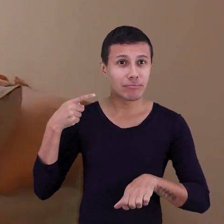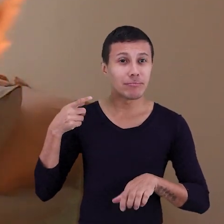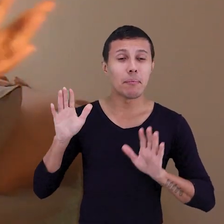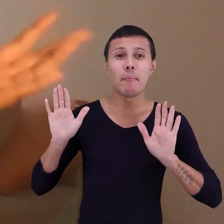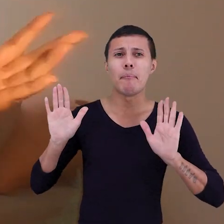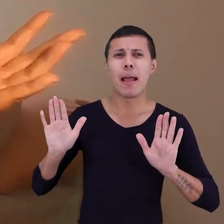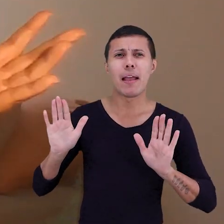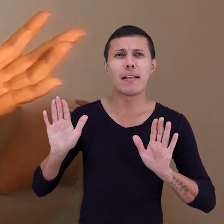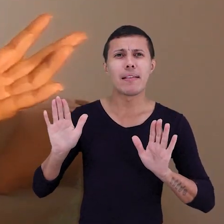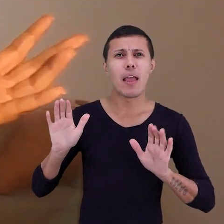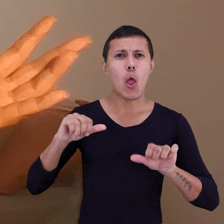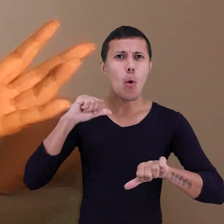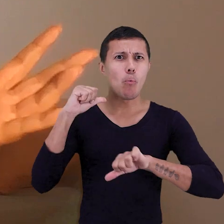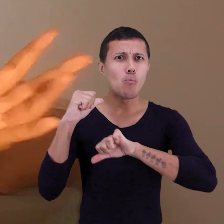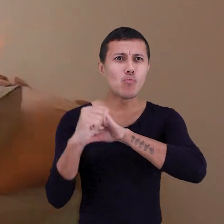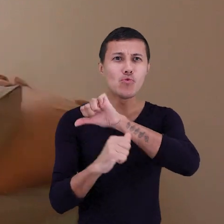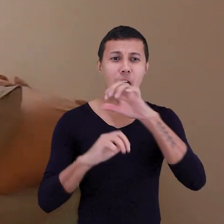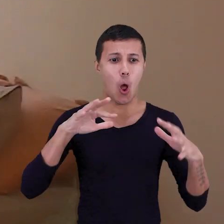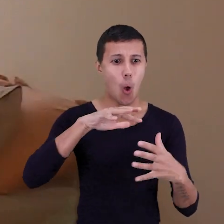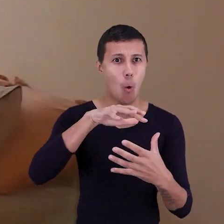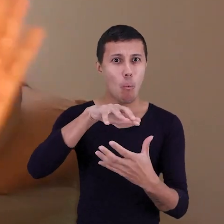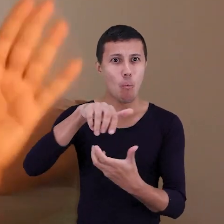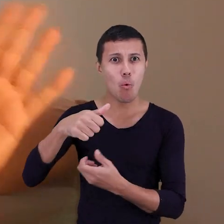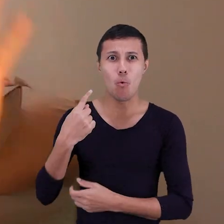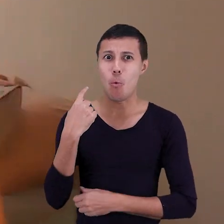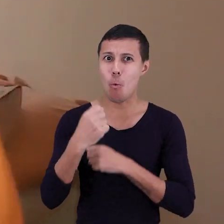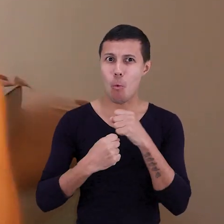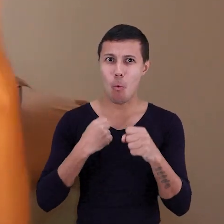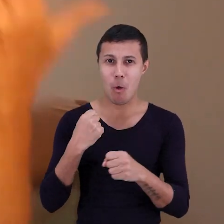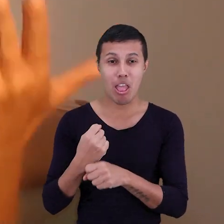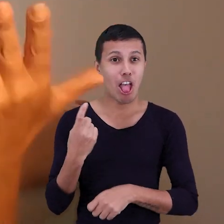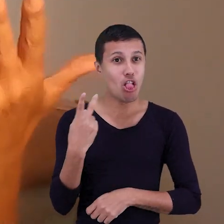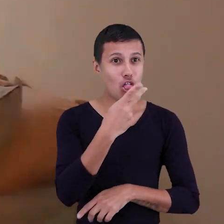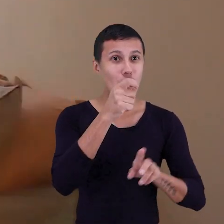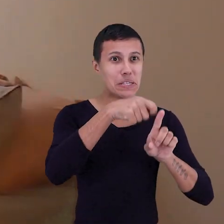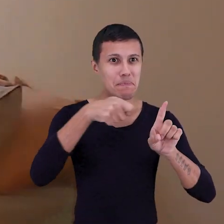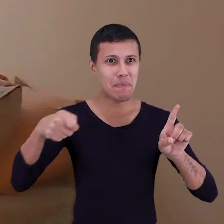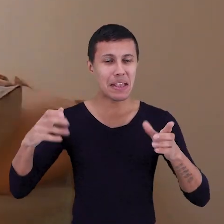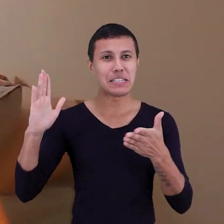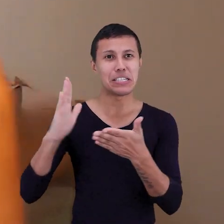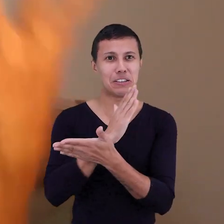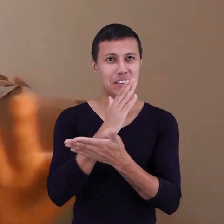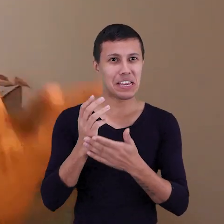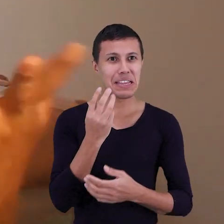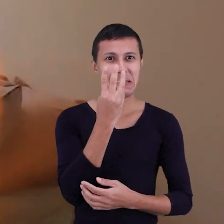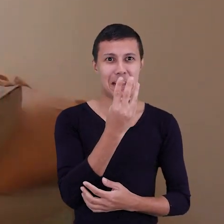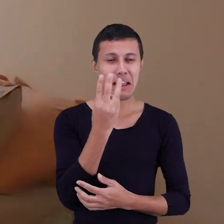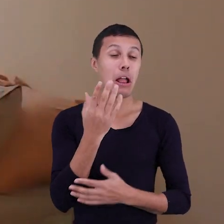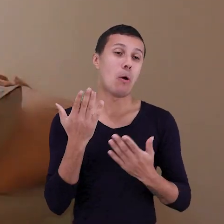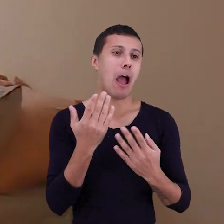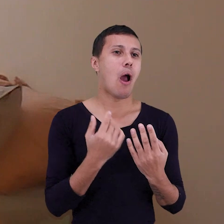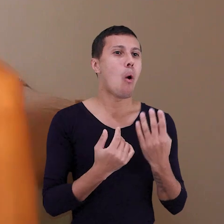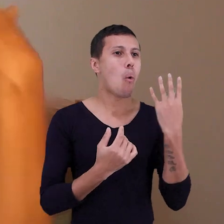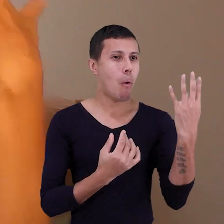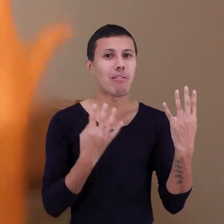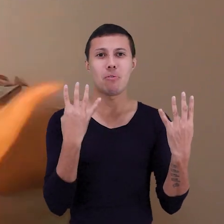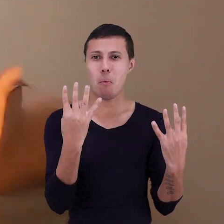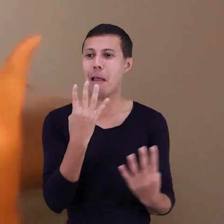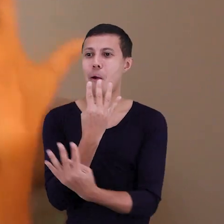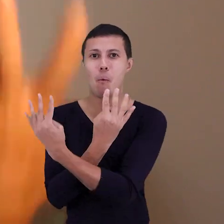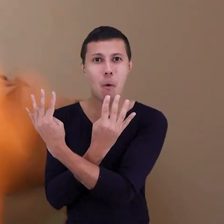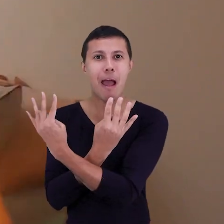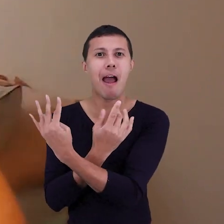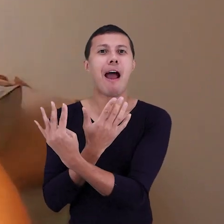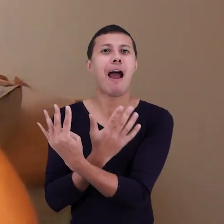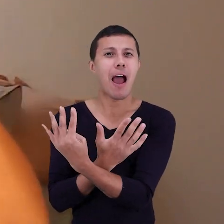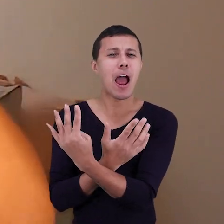E eu queria mudar o mundo em um ano. Então eu peguei 12 meses, dividi por 3, e foram 4. Eu falei, bom, então agora eu vou mapear